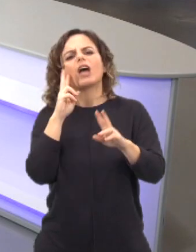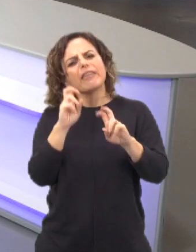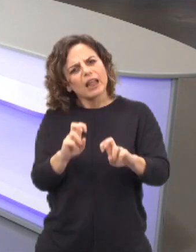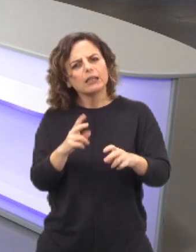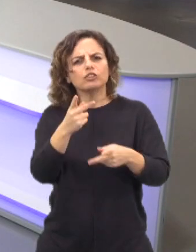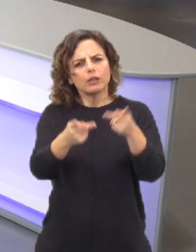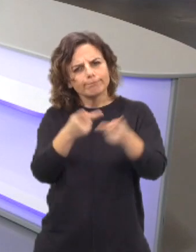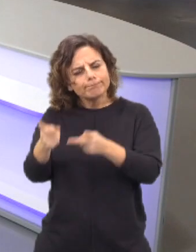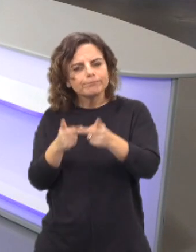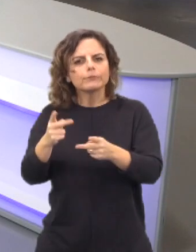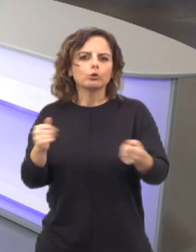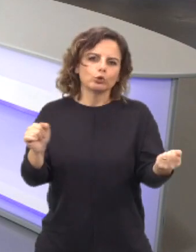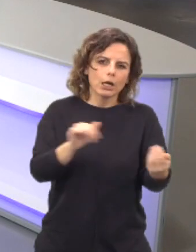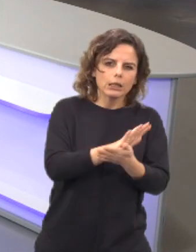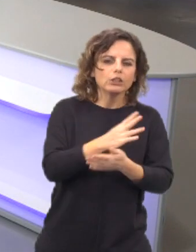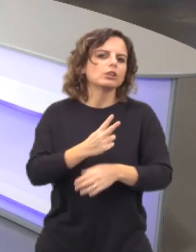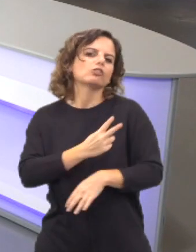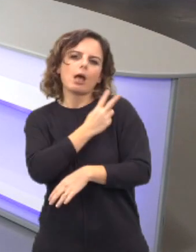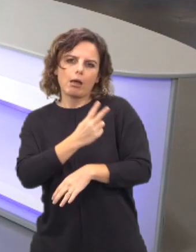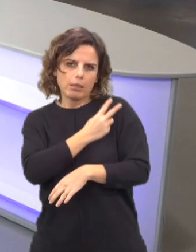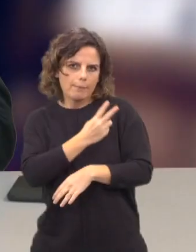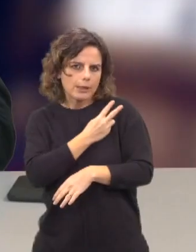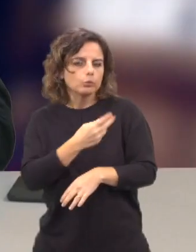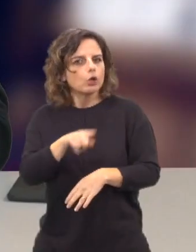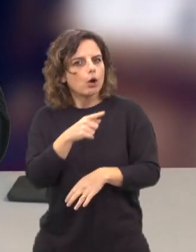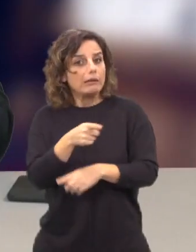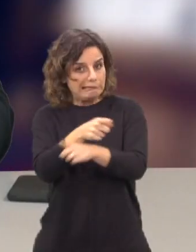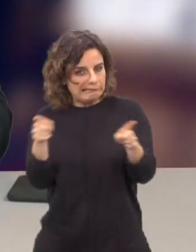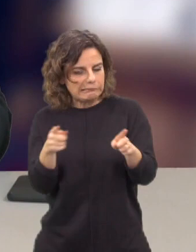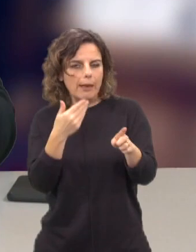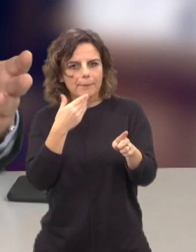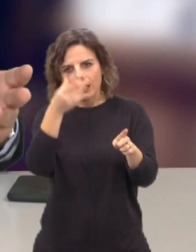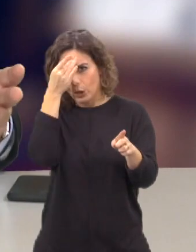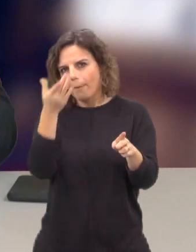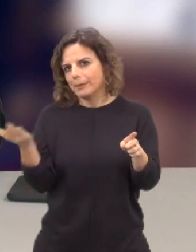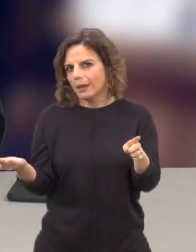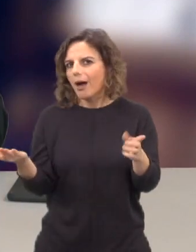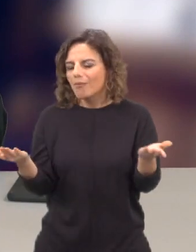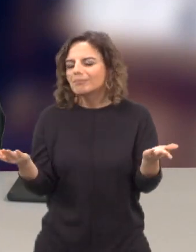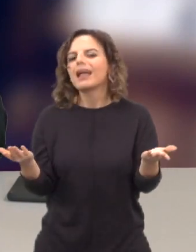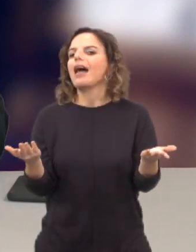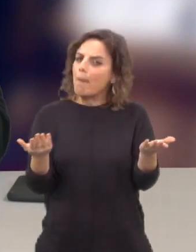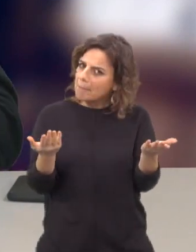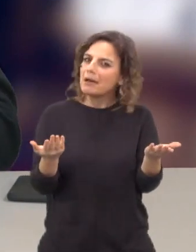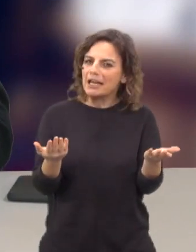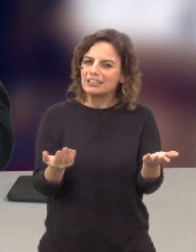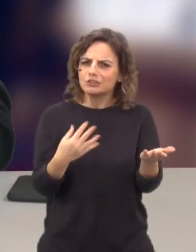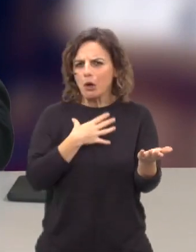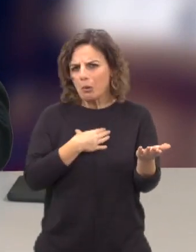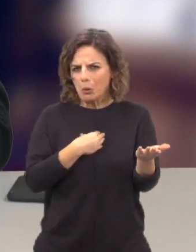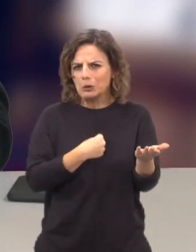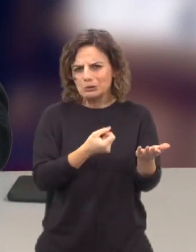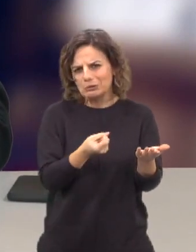são jornalistas ou são académicos. São esses a quem pedimos opinião. Mas temos todo o gosto. Temos antena com